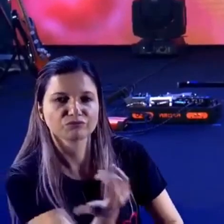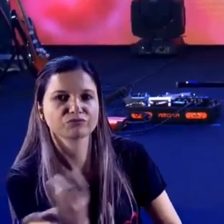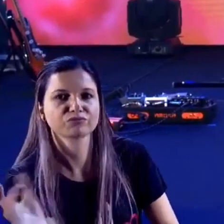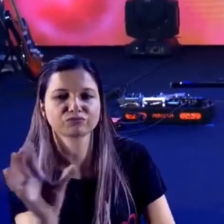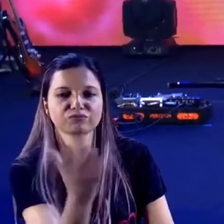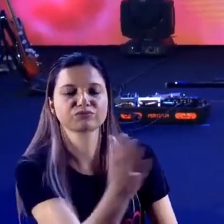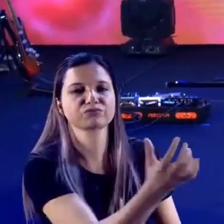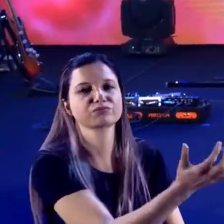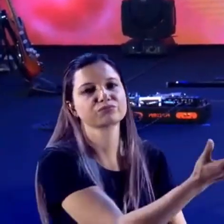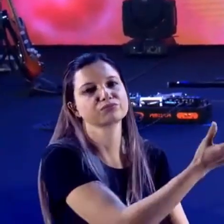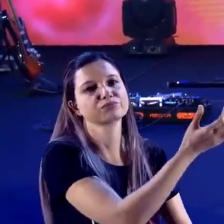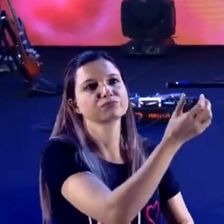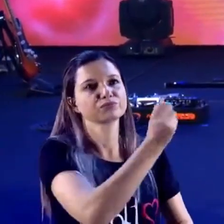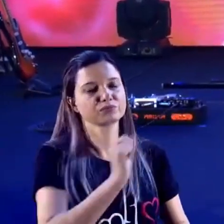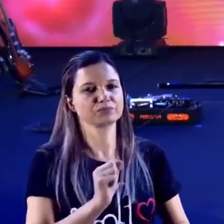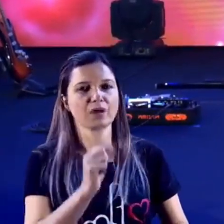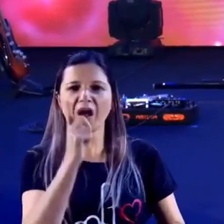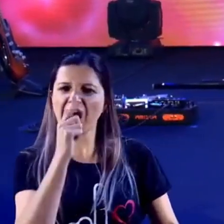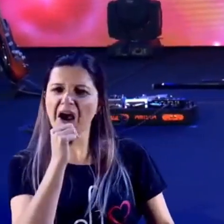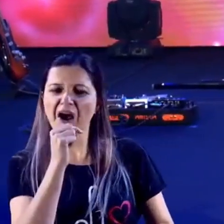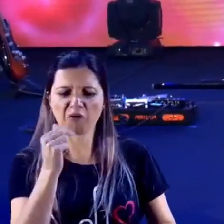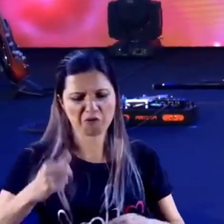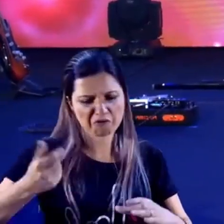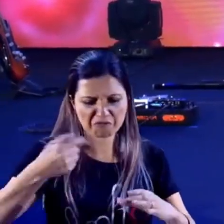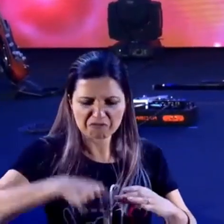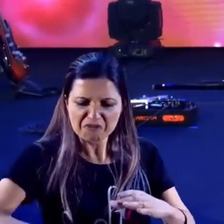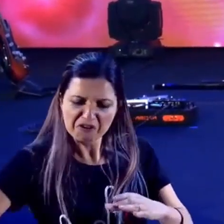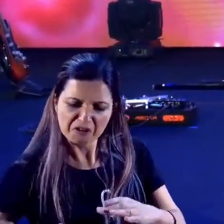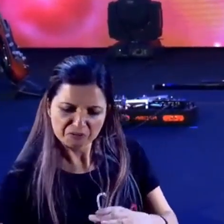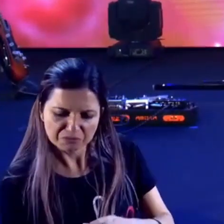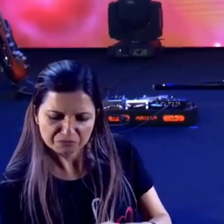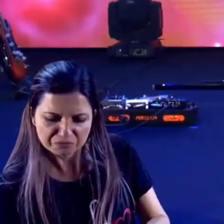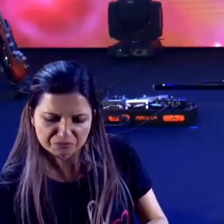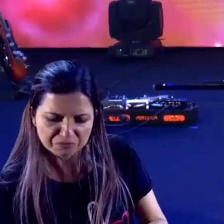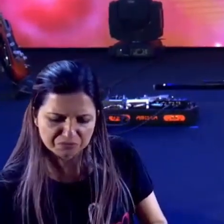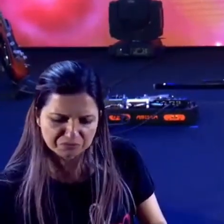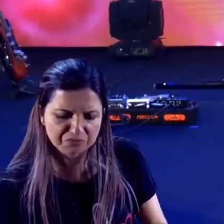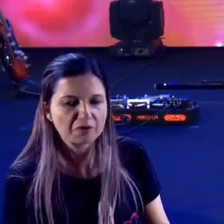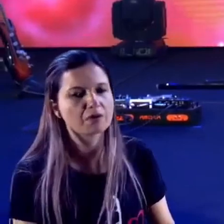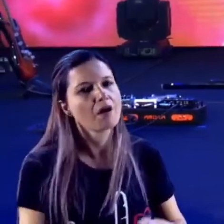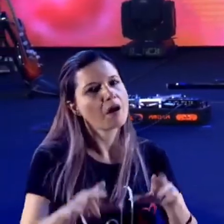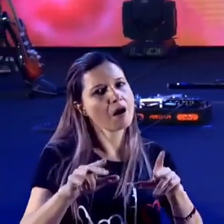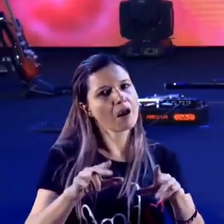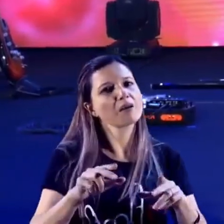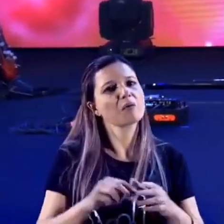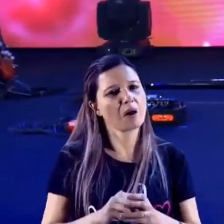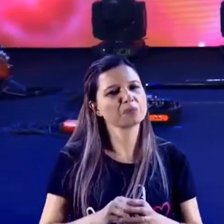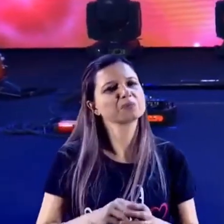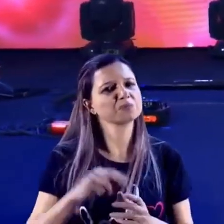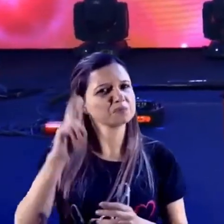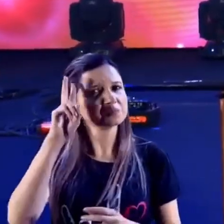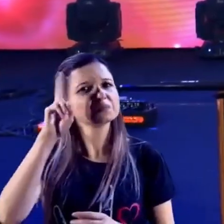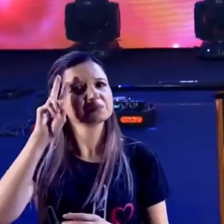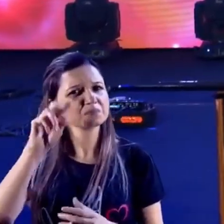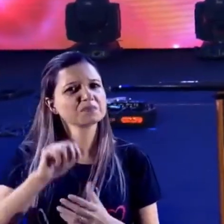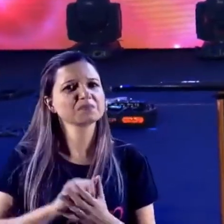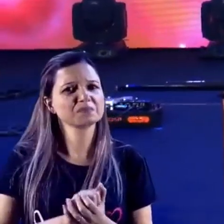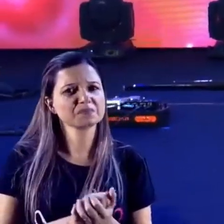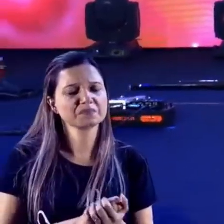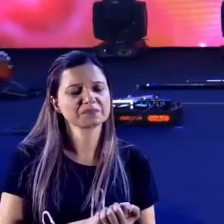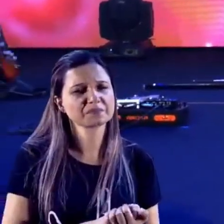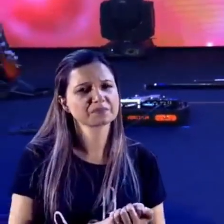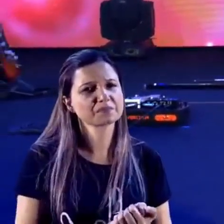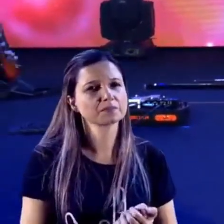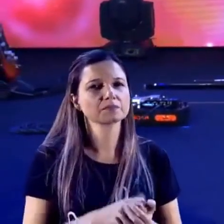o semeador e pão que o come. Deus está fazendo uma analogia, assim como a chuva, você sabe que